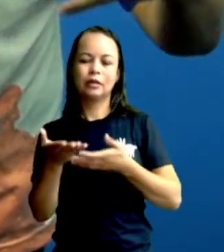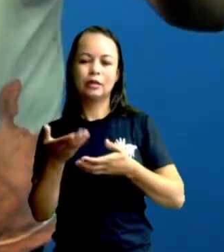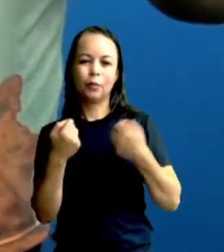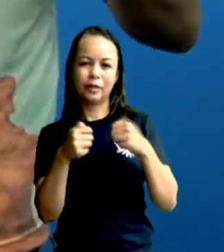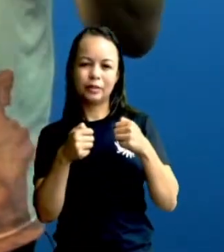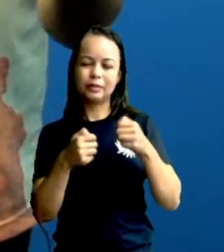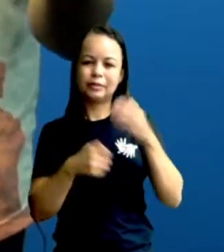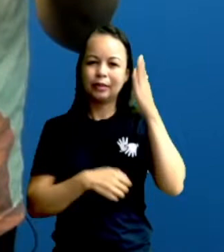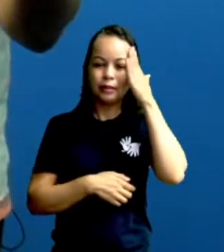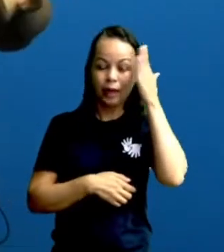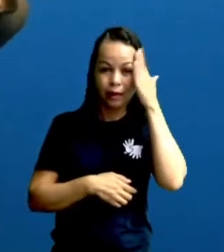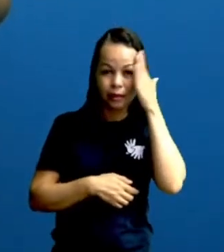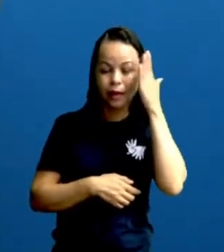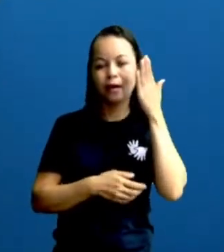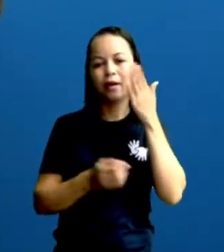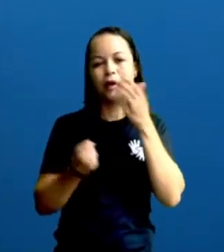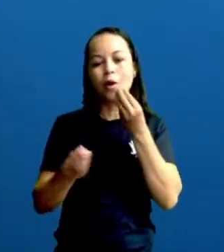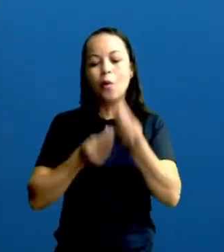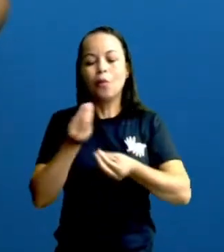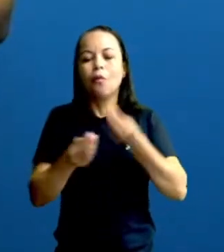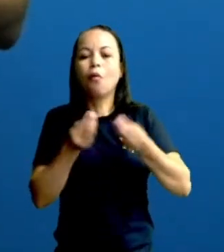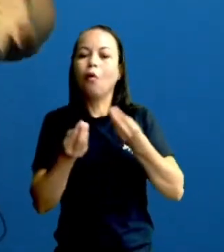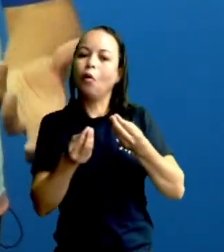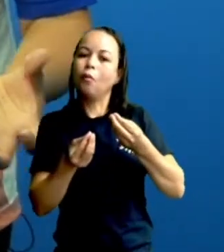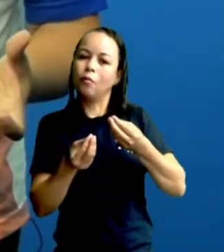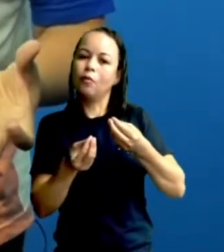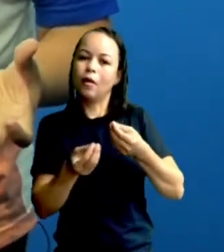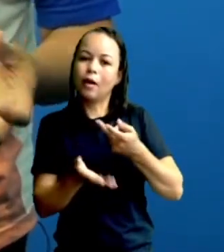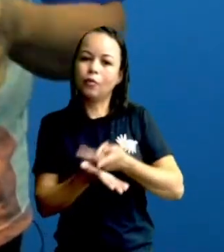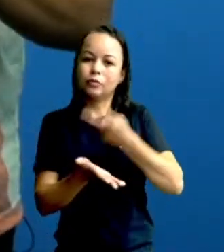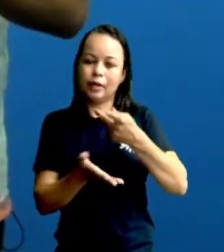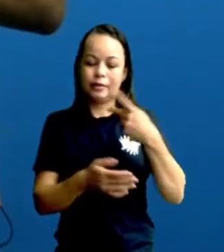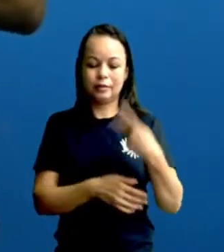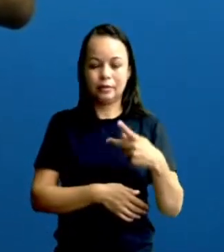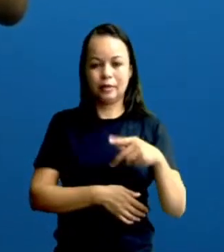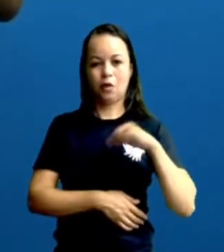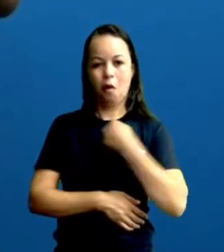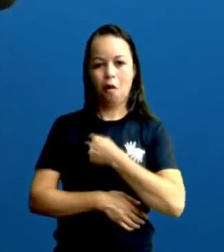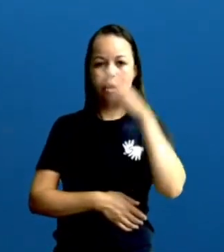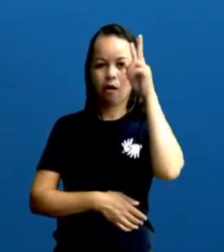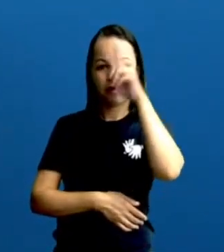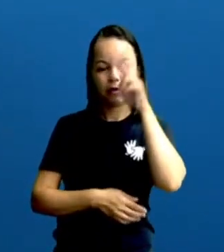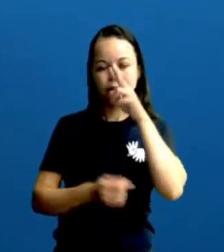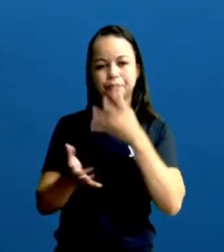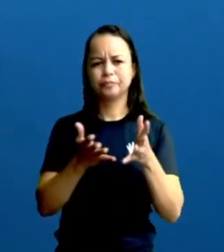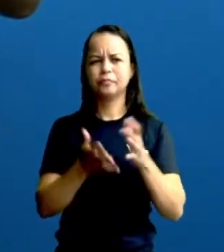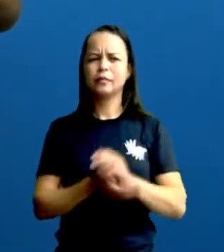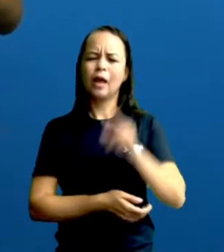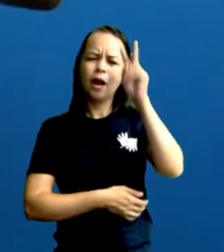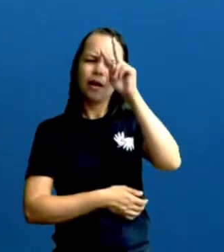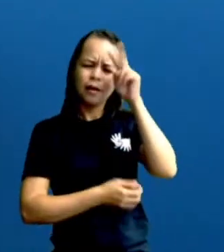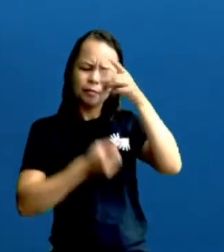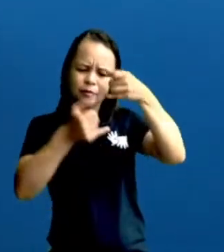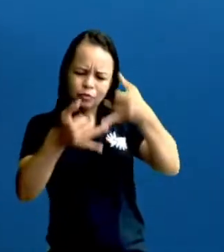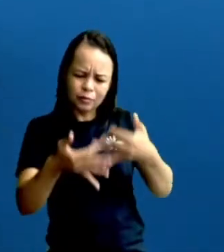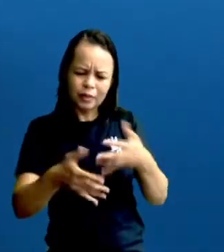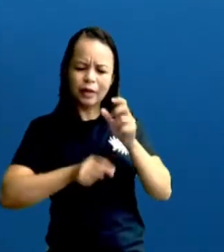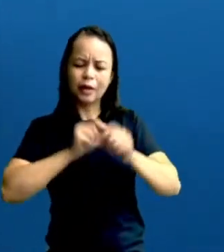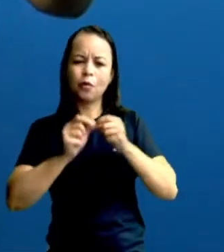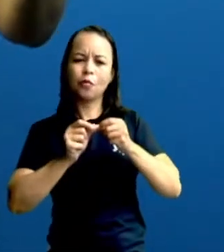relevante para a gente entender e compreender como isso está inserido na nossa história. Lembra quando eu falei aqui, fiz um recorte histórico